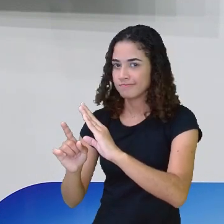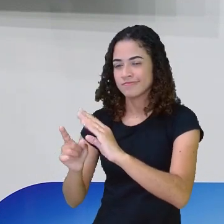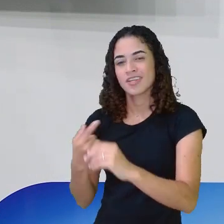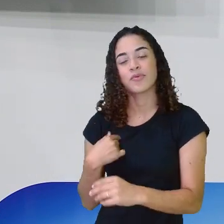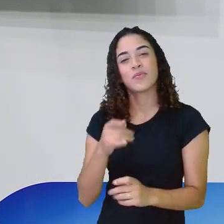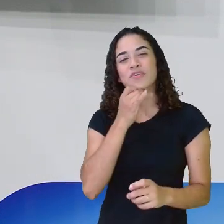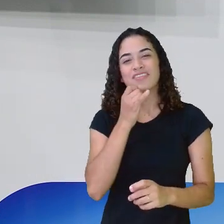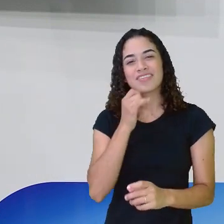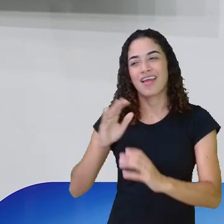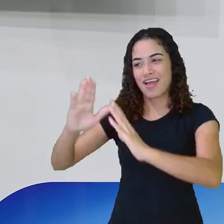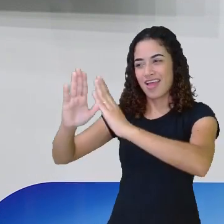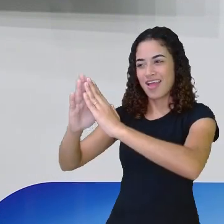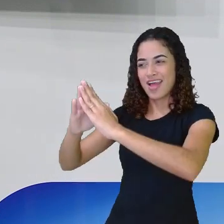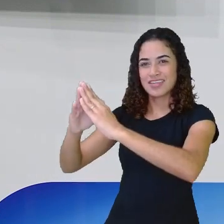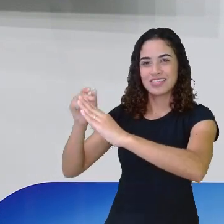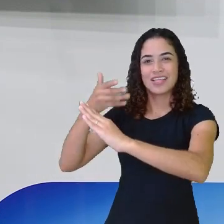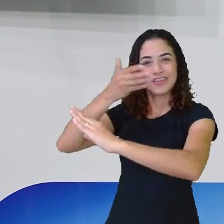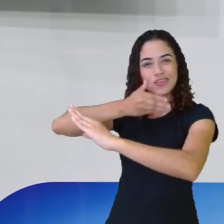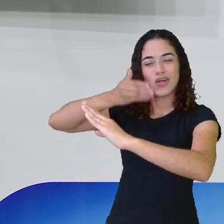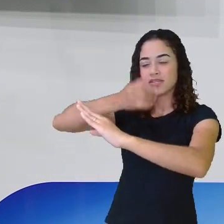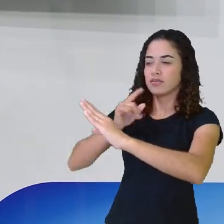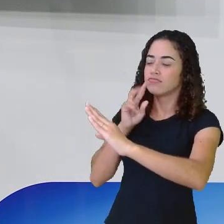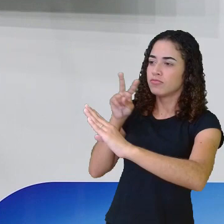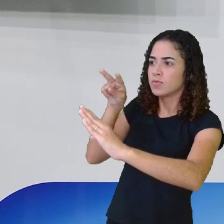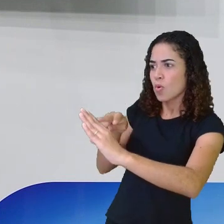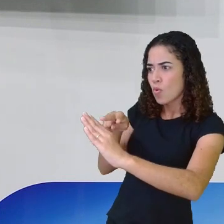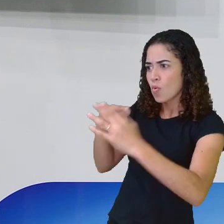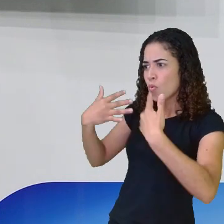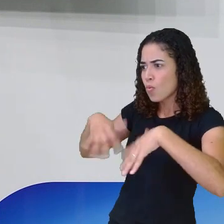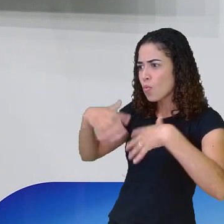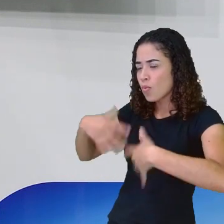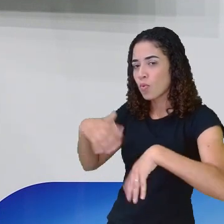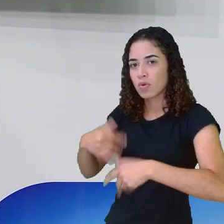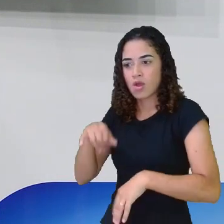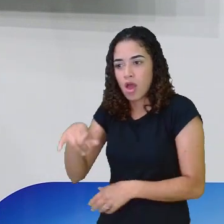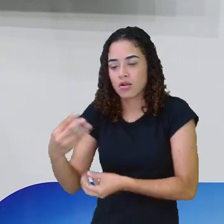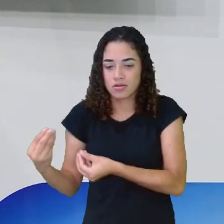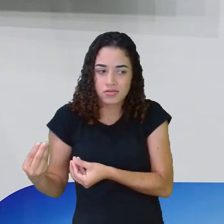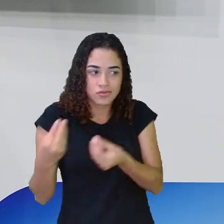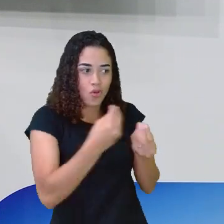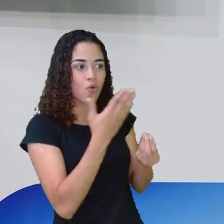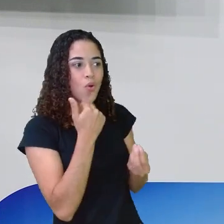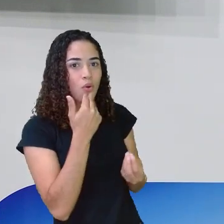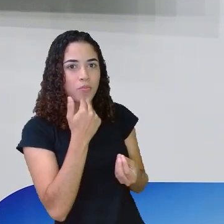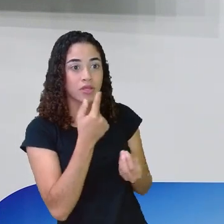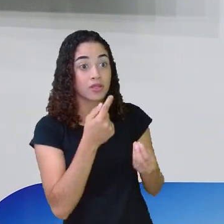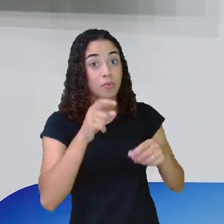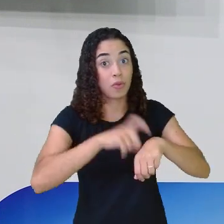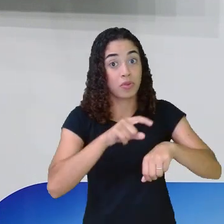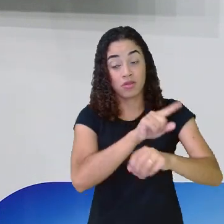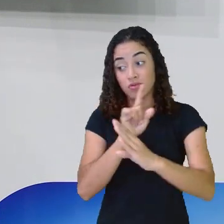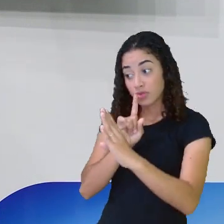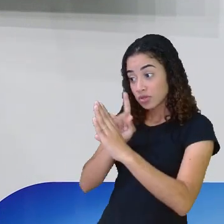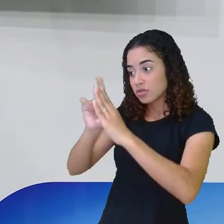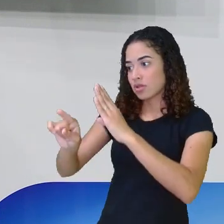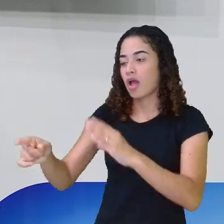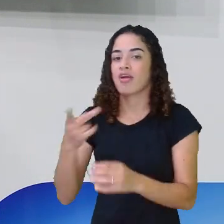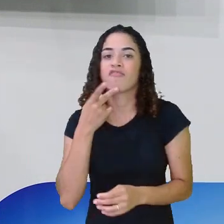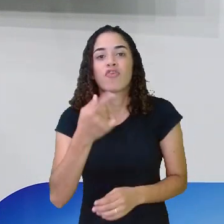feita de doces, eles ainda mais estavam com fome, e ela ofereceu comida, e ao entrar, ela se revelou ali que era uma bruxa.